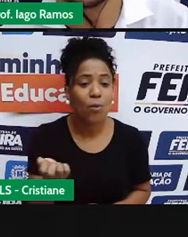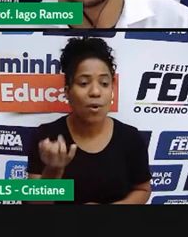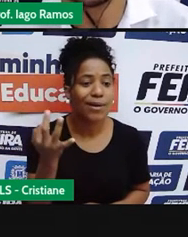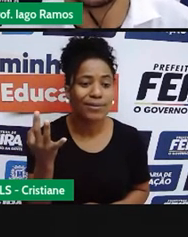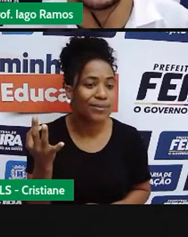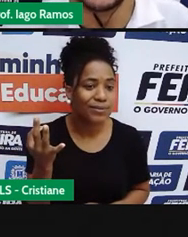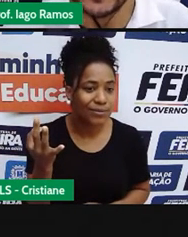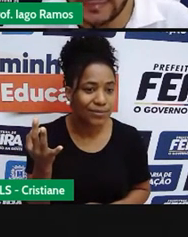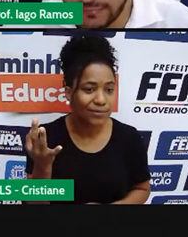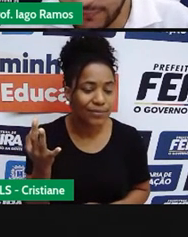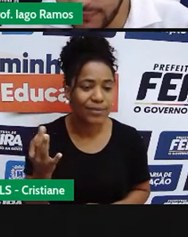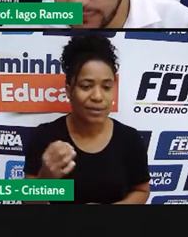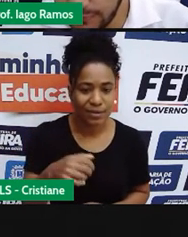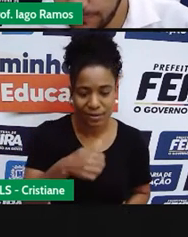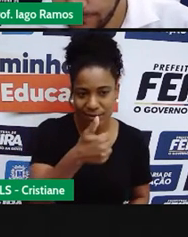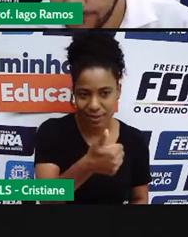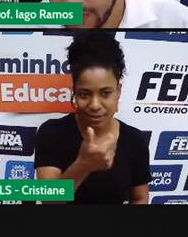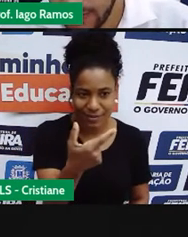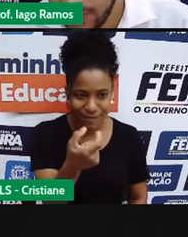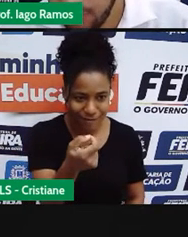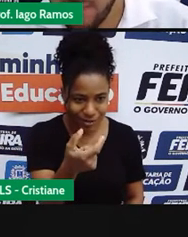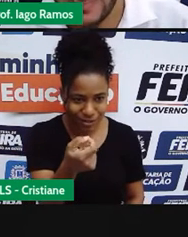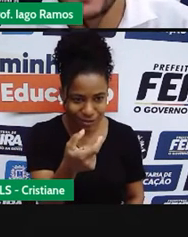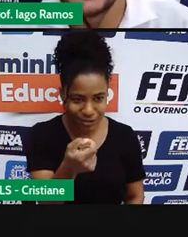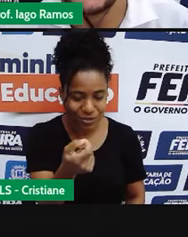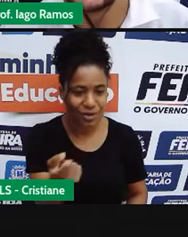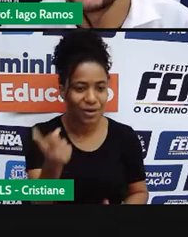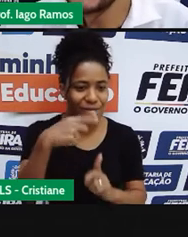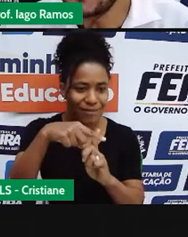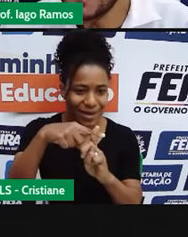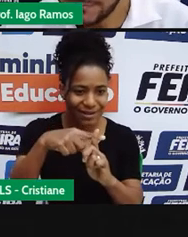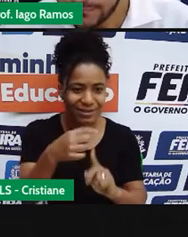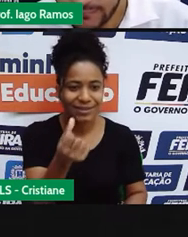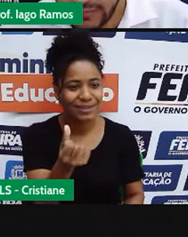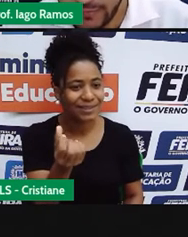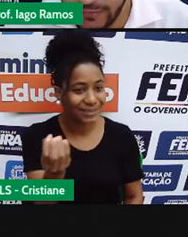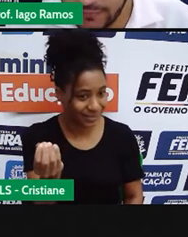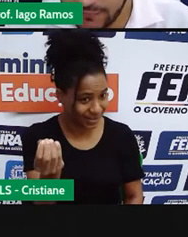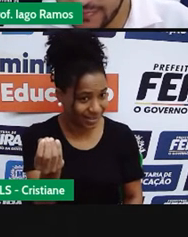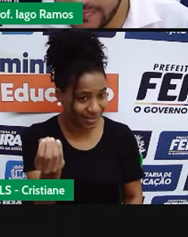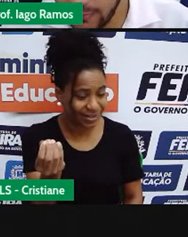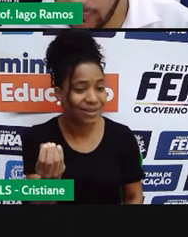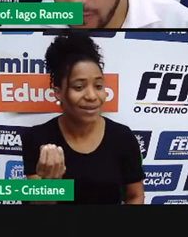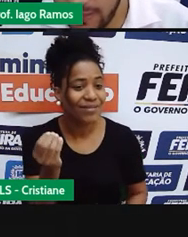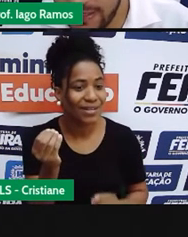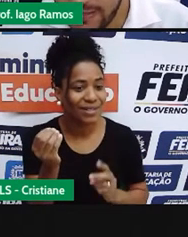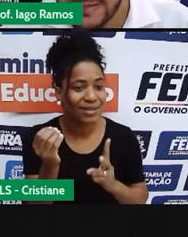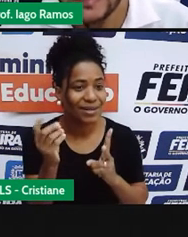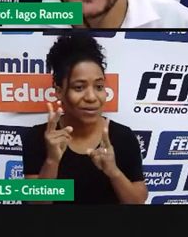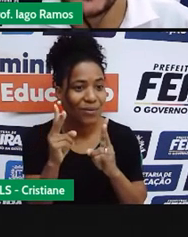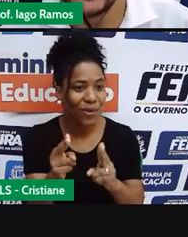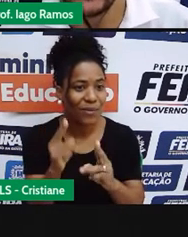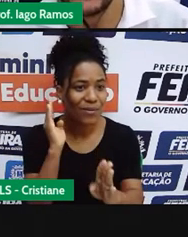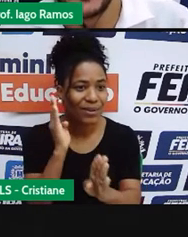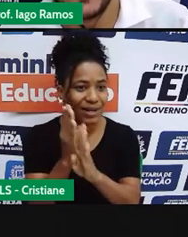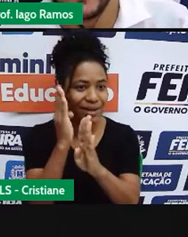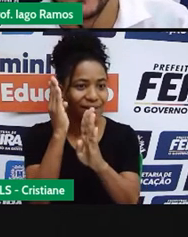o valor do produto, que era 120, mais 60, e isso vai ser igual a